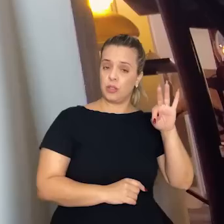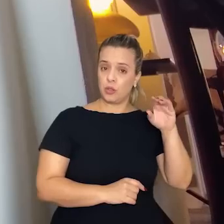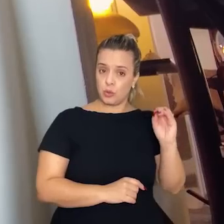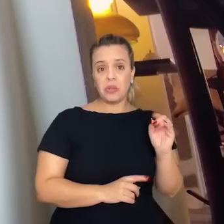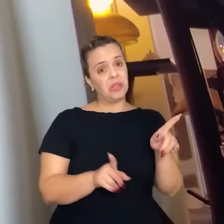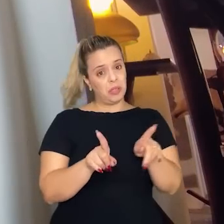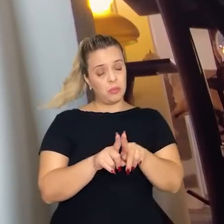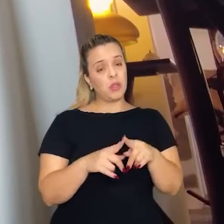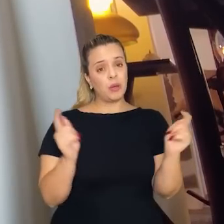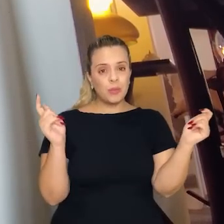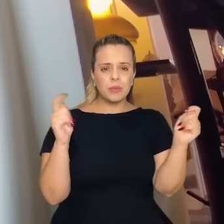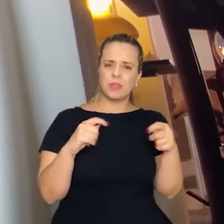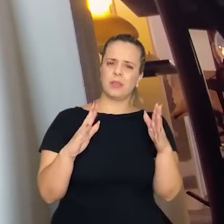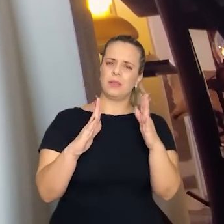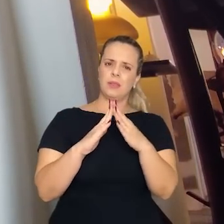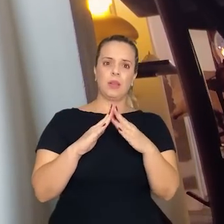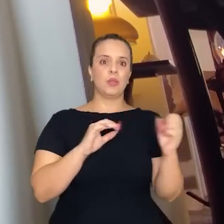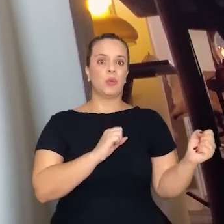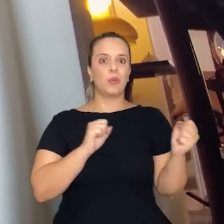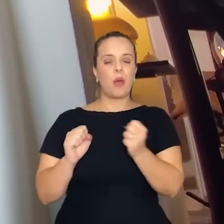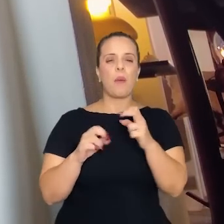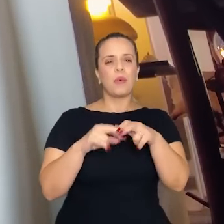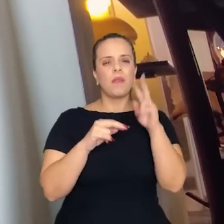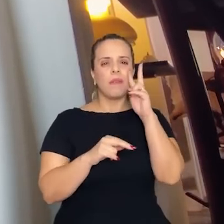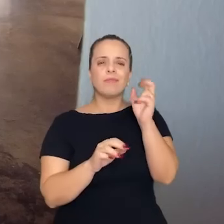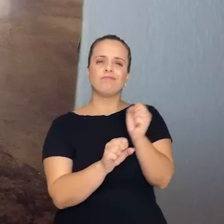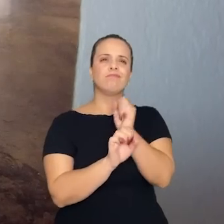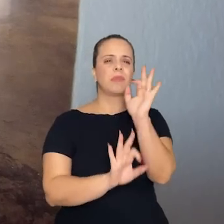possibilidade que ela tinha o potencial arquitetônico dela.